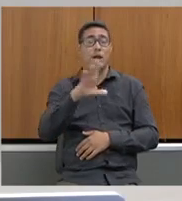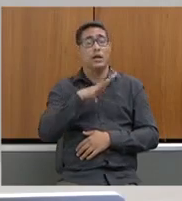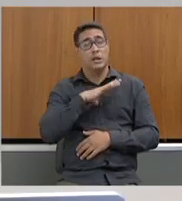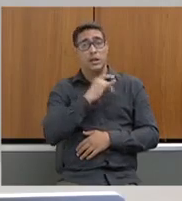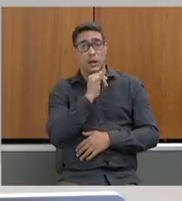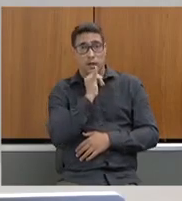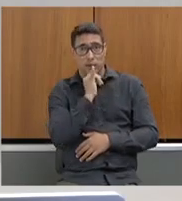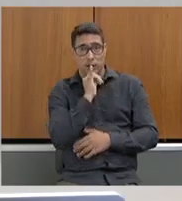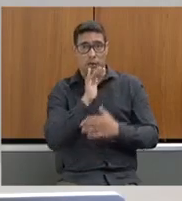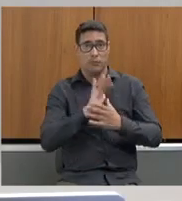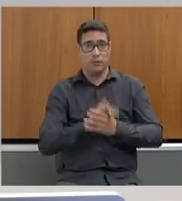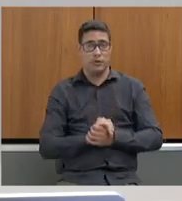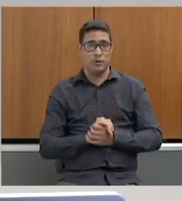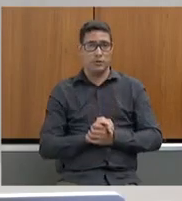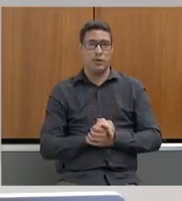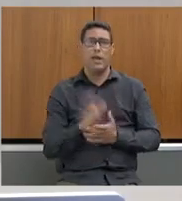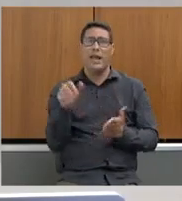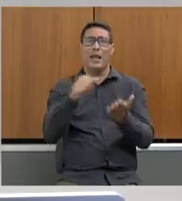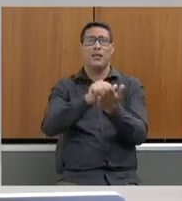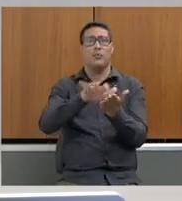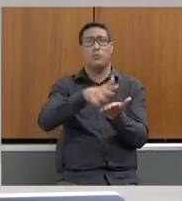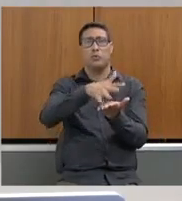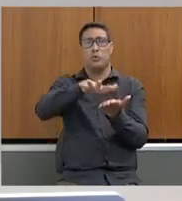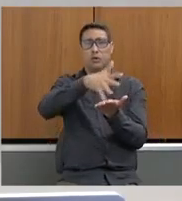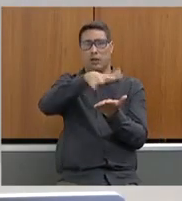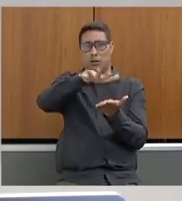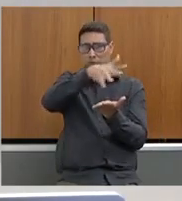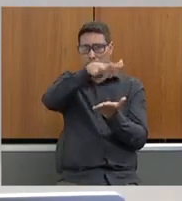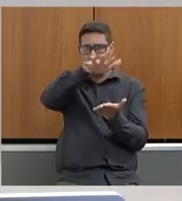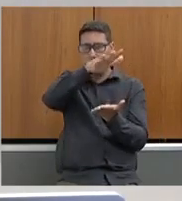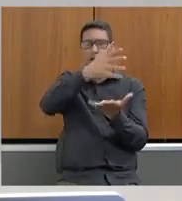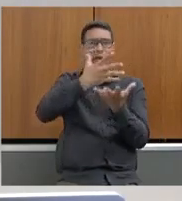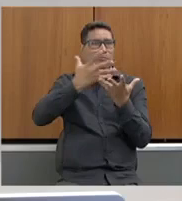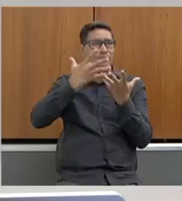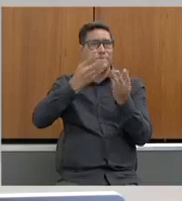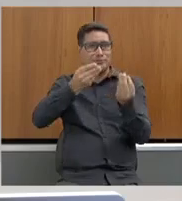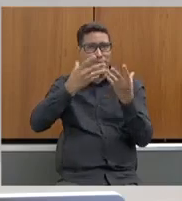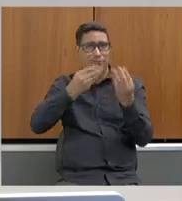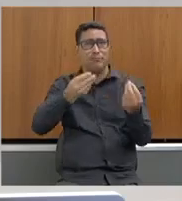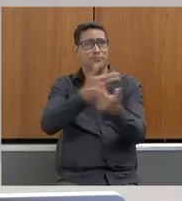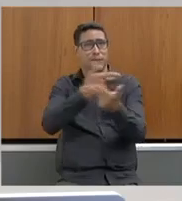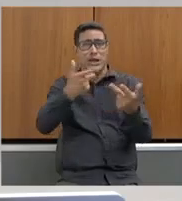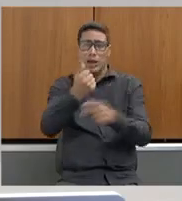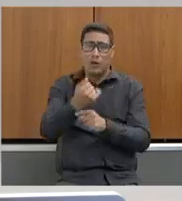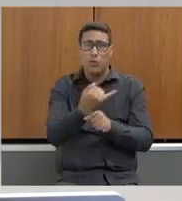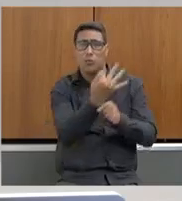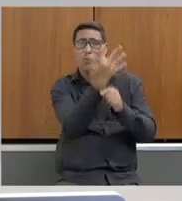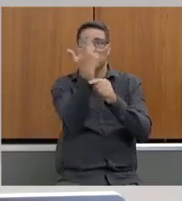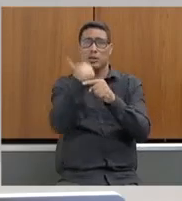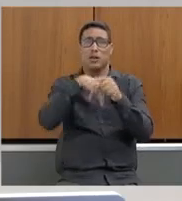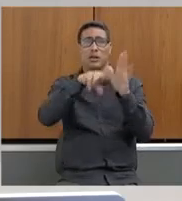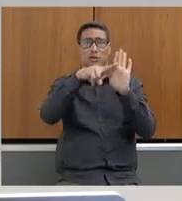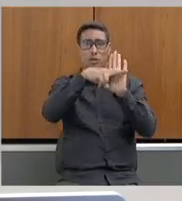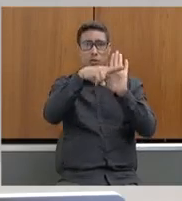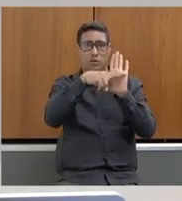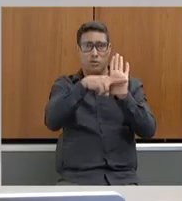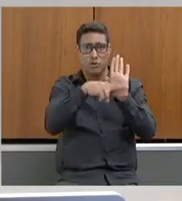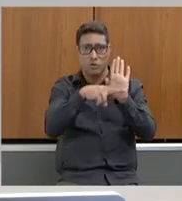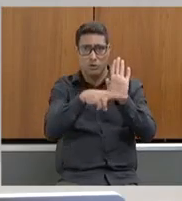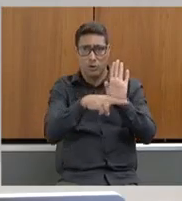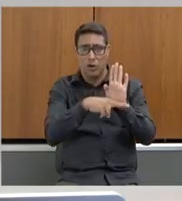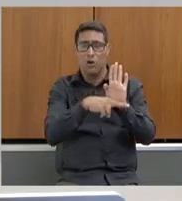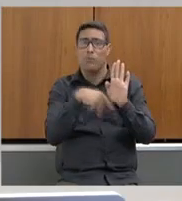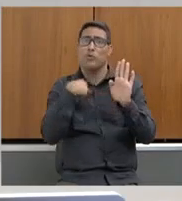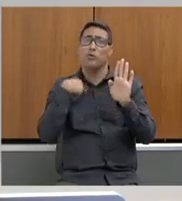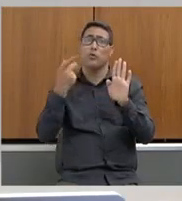deputada, essa burocracia excessiva com a quantidade de normas tornou o licenciamento